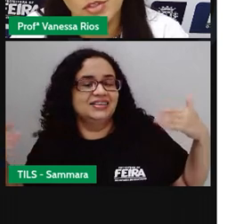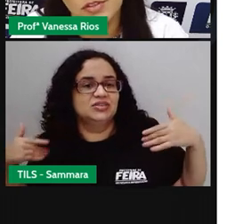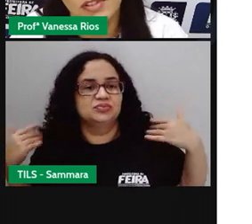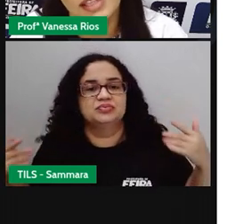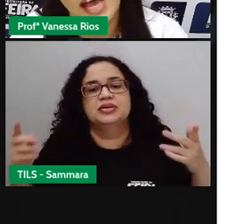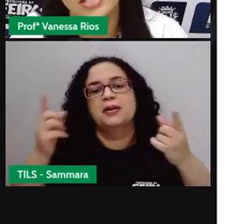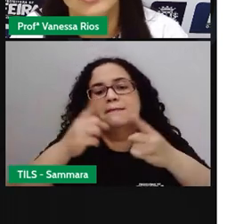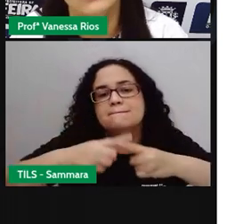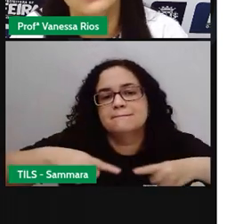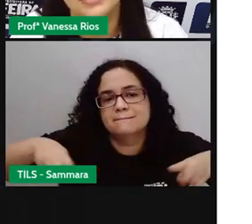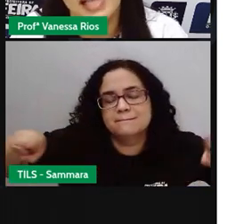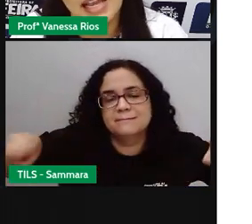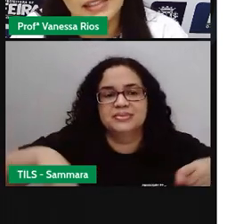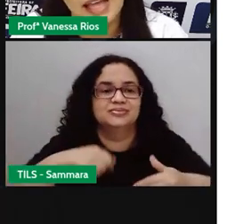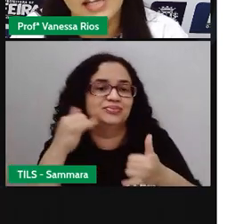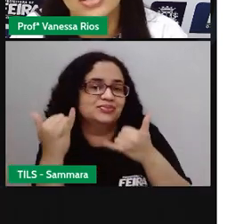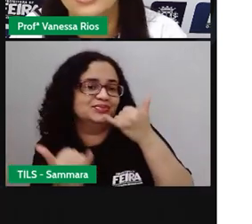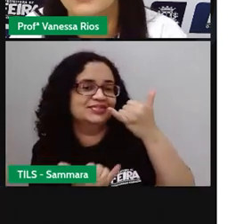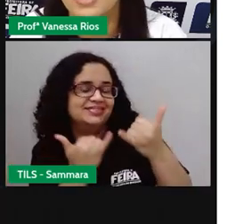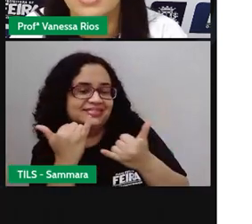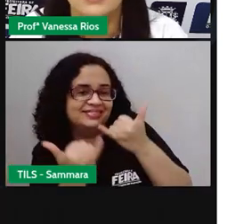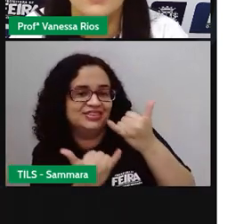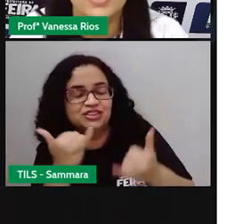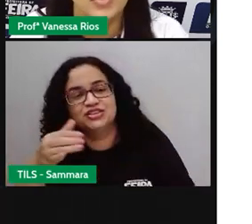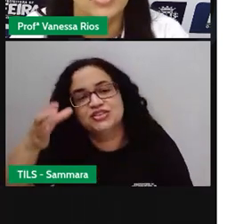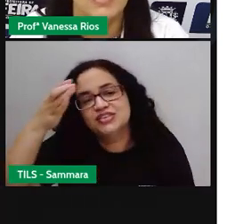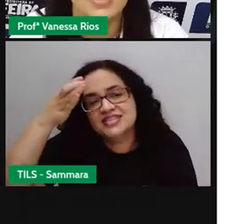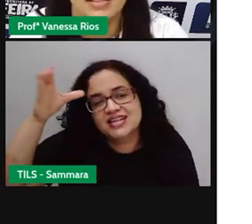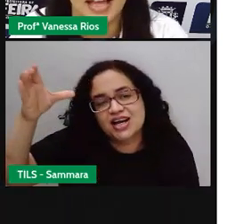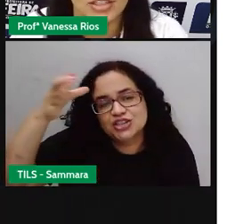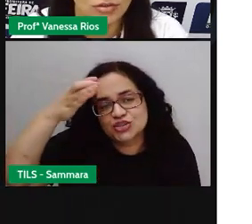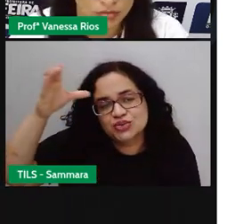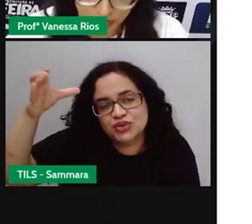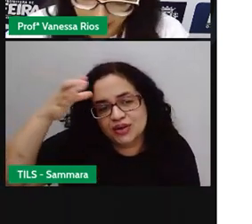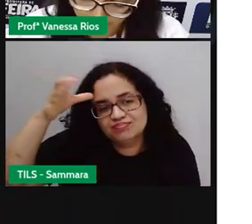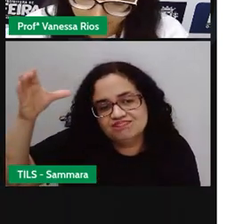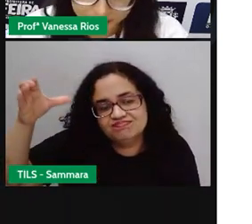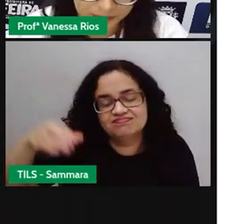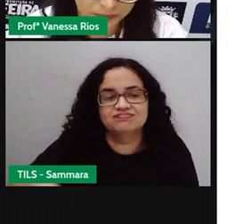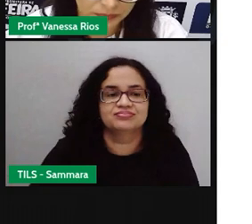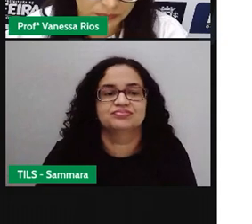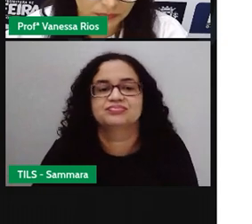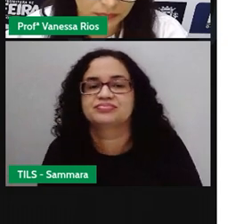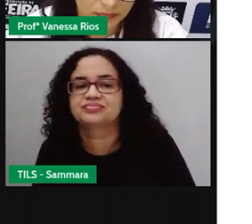receptividade, musicalidade também, por sua diversidade cultural.